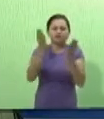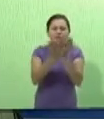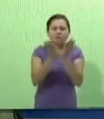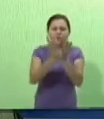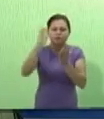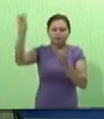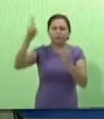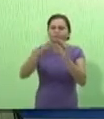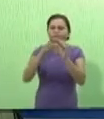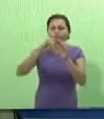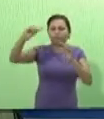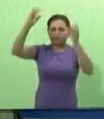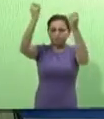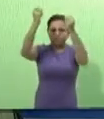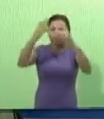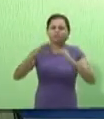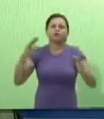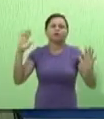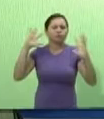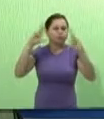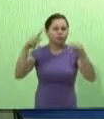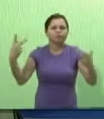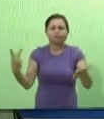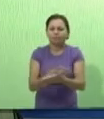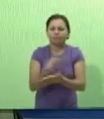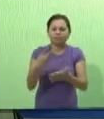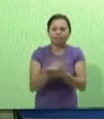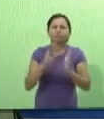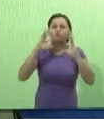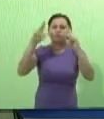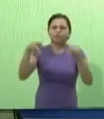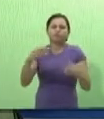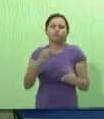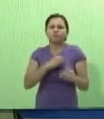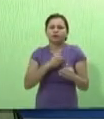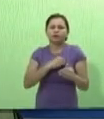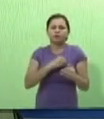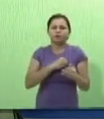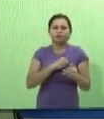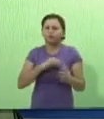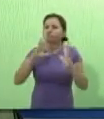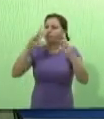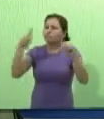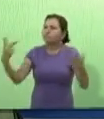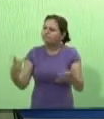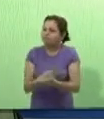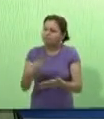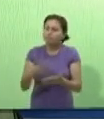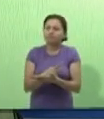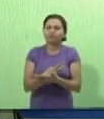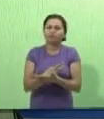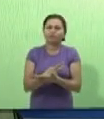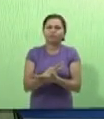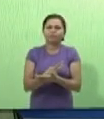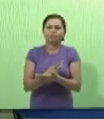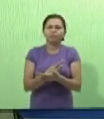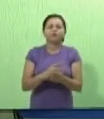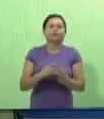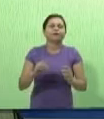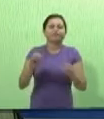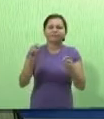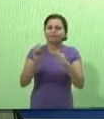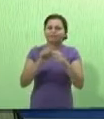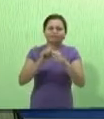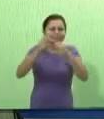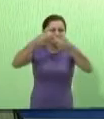pecaram, todos erraram, todos não acertaram o malvão, e destituídos estão da glória